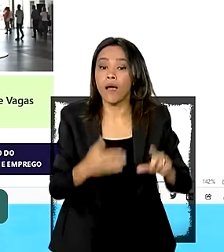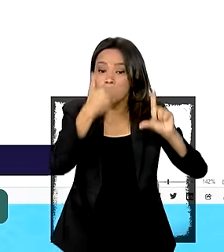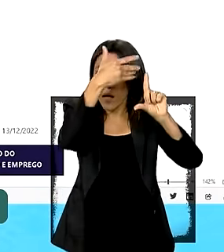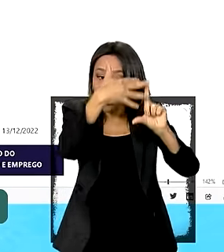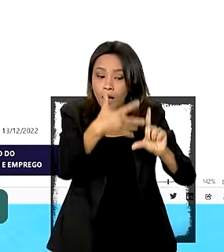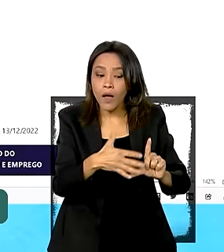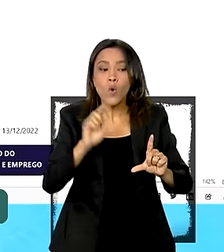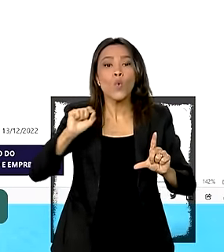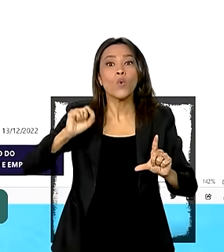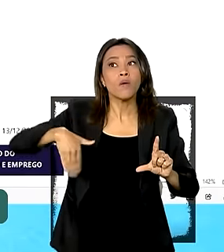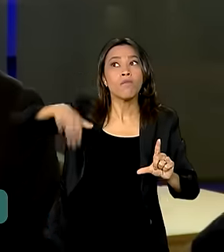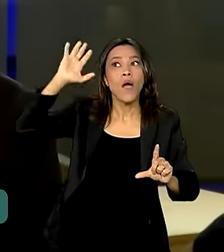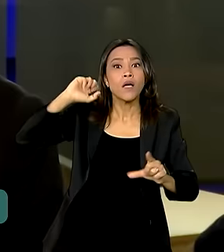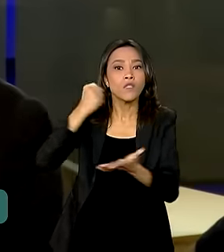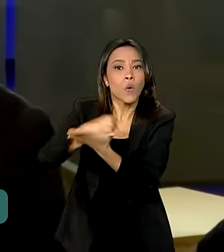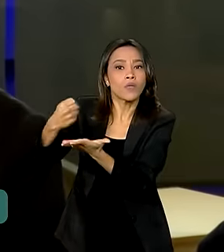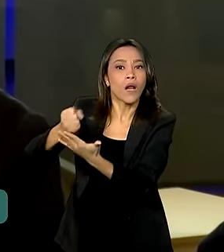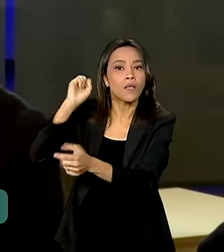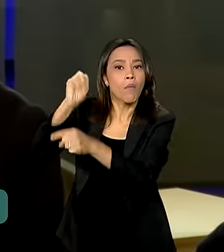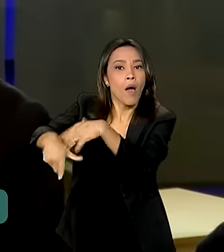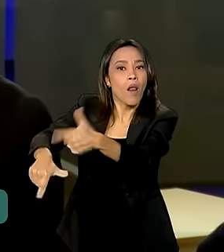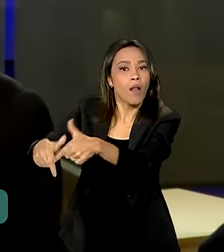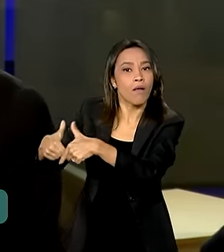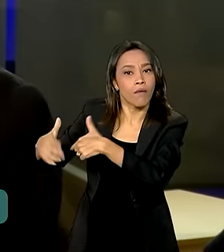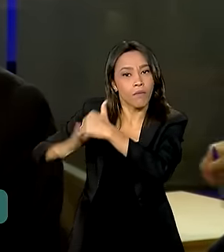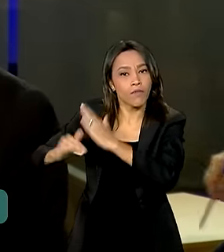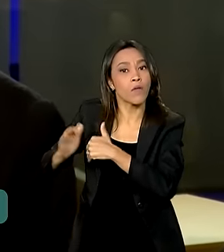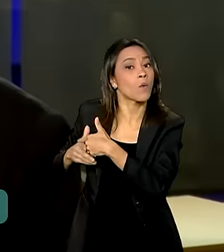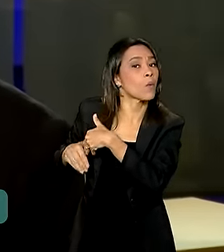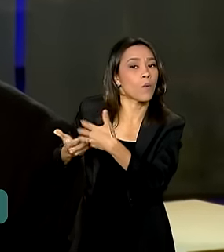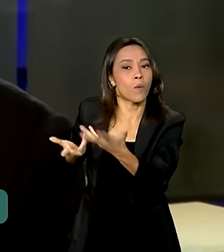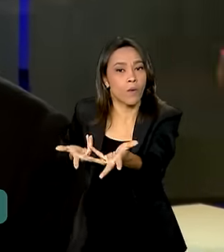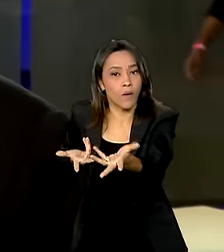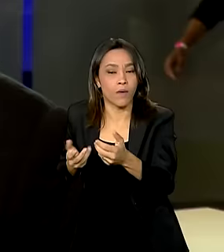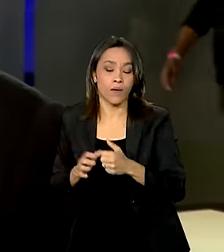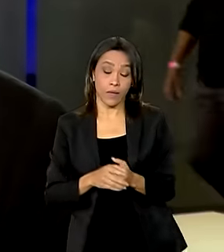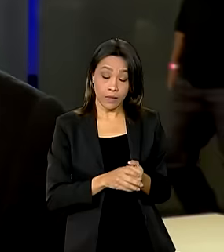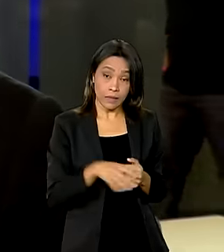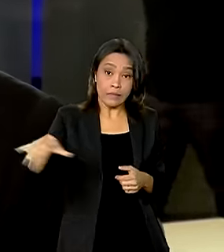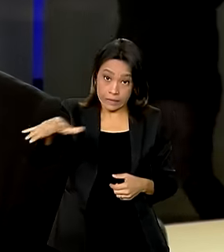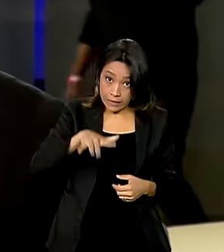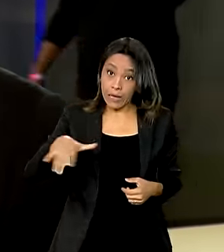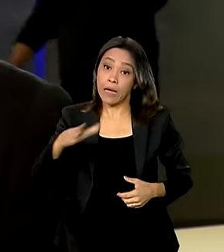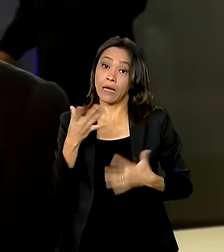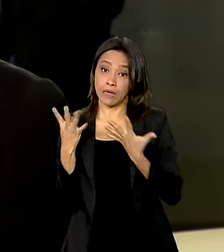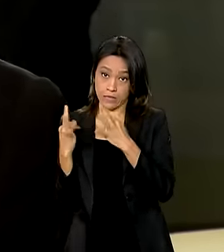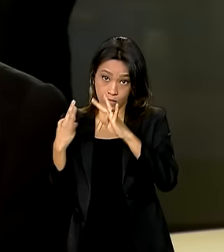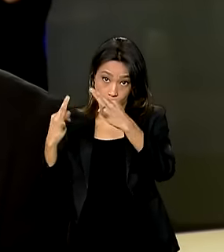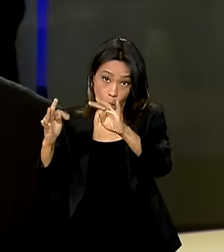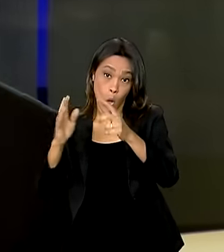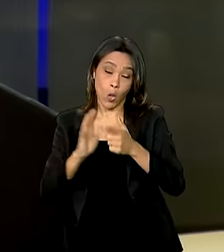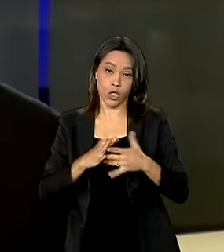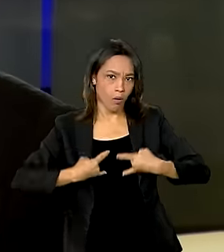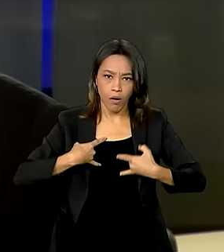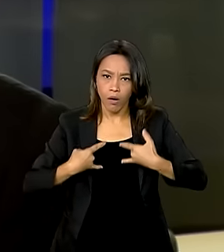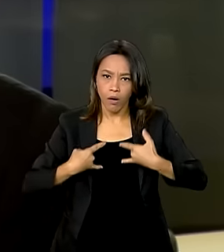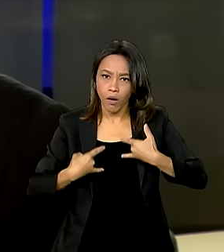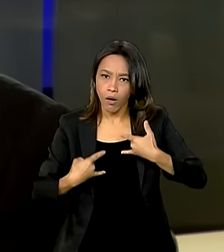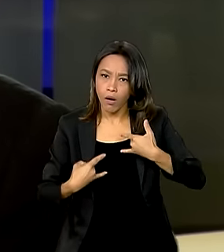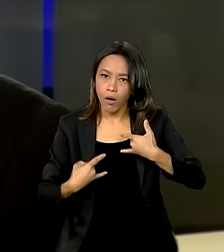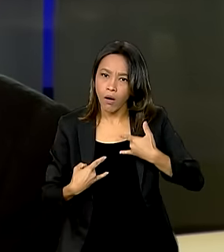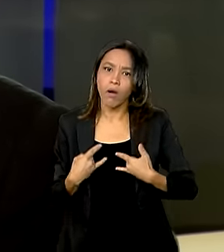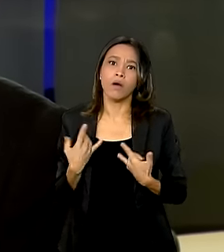tendências do momento. Profissões relacionadas às áreas tecnológicas, importante, mecatrônica, robótica,